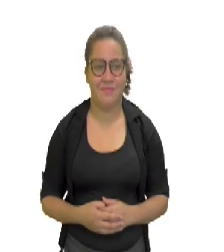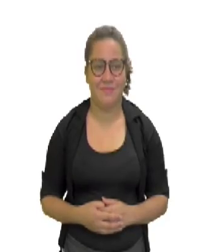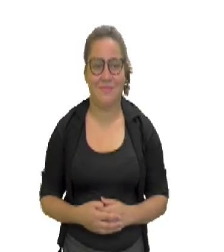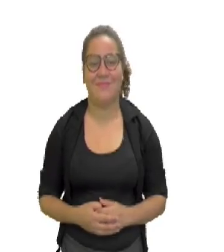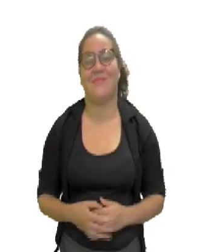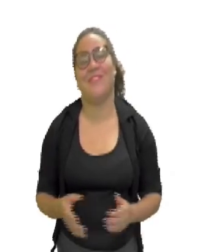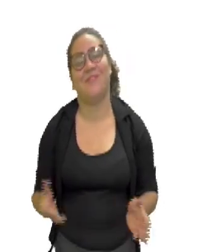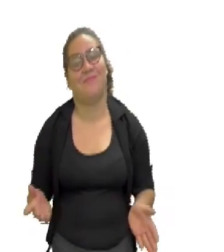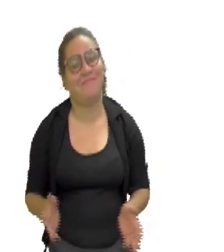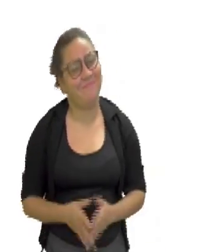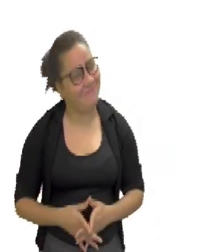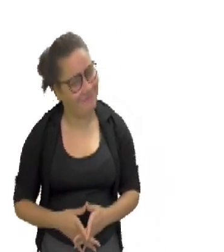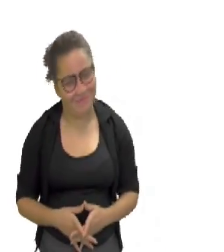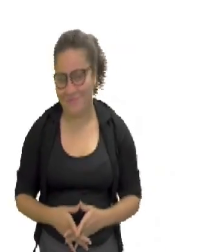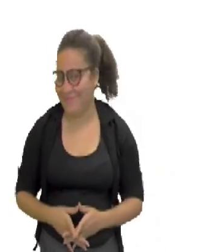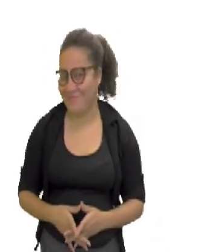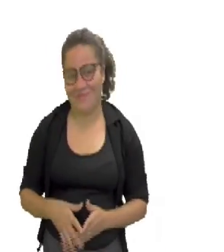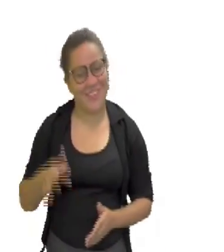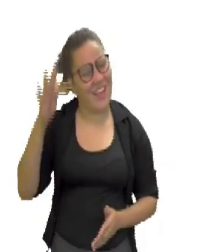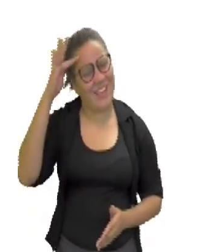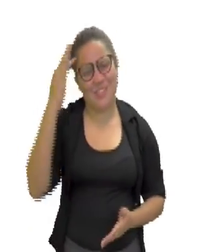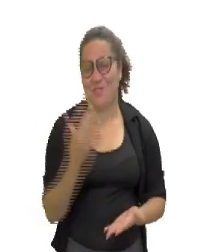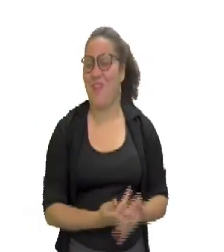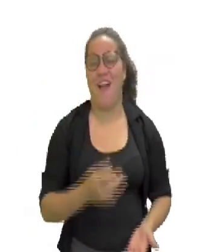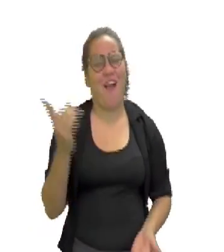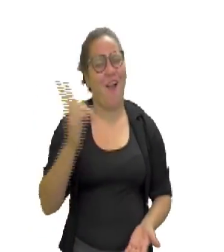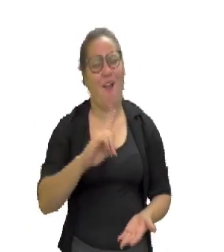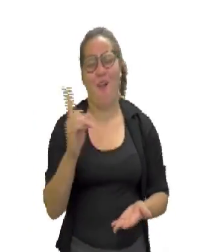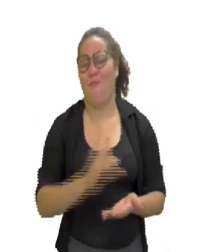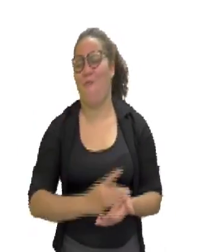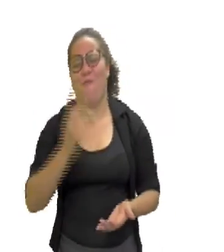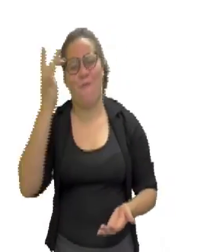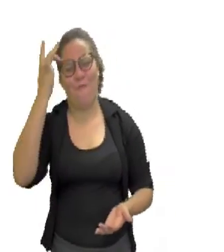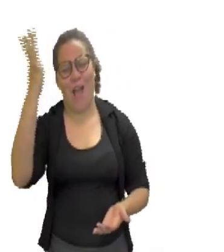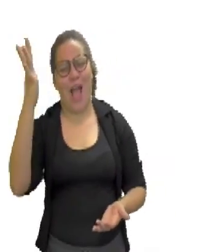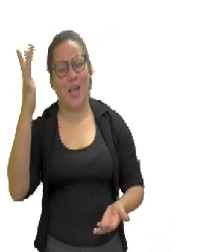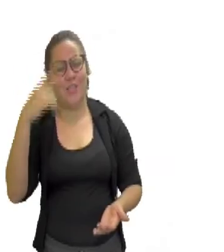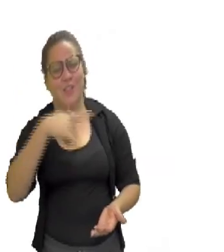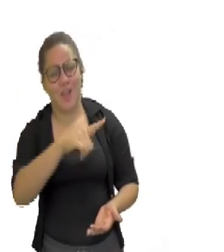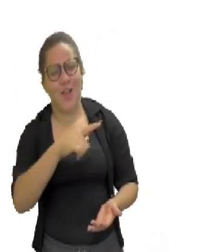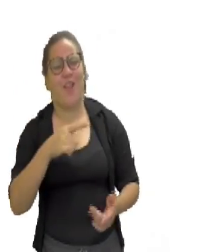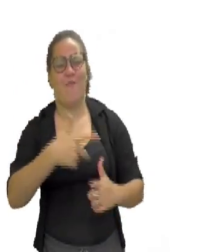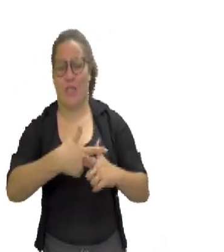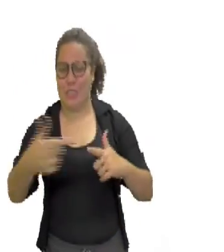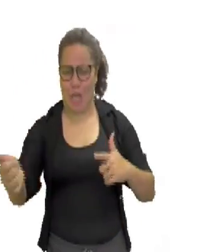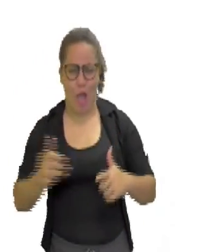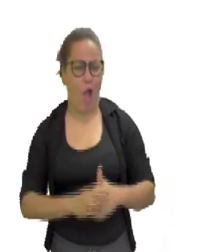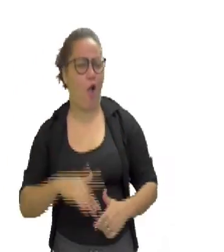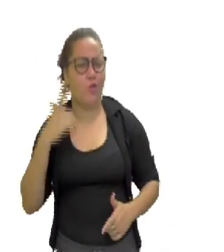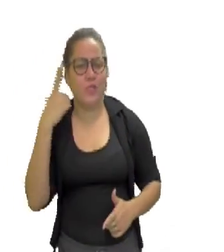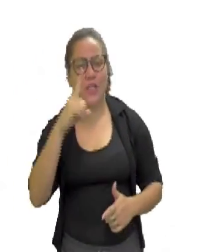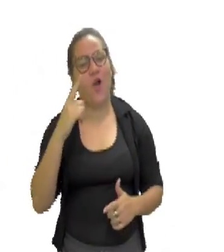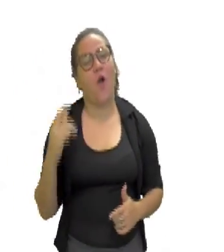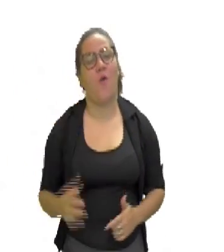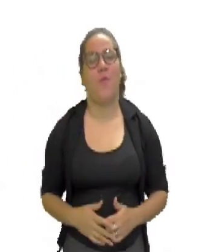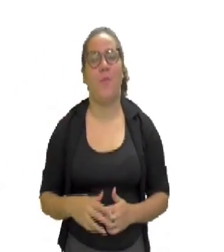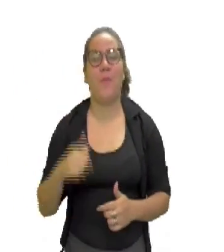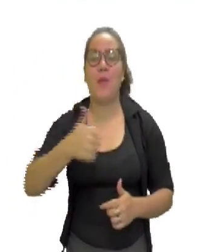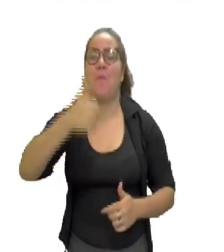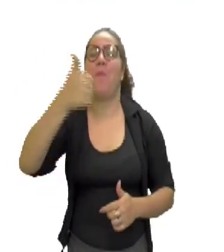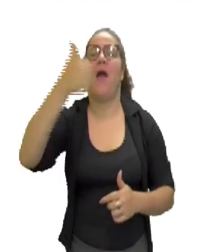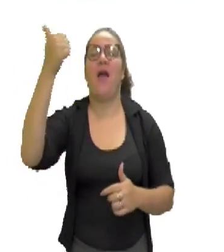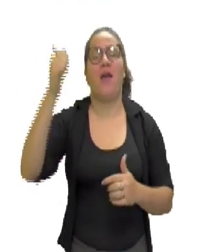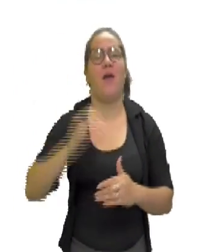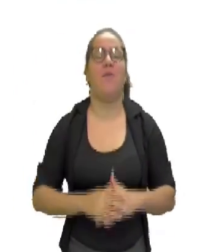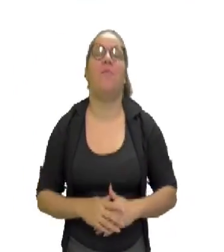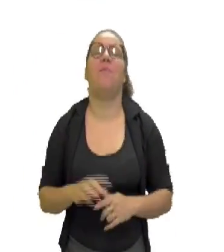Ah, não acredito. Foi muito fácil pra ele, tá vendo? Ele conseguiu pegar primeiro que eu, mas tudo